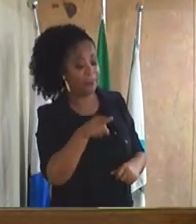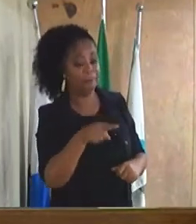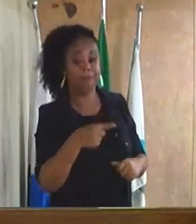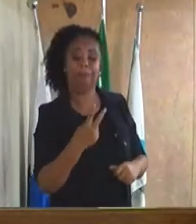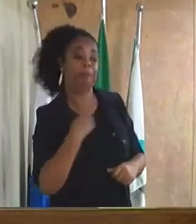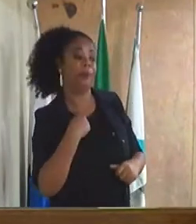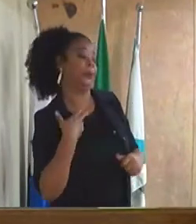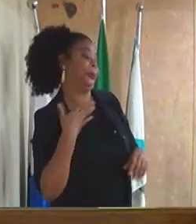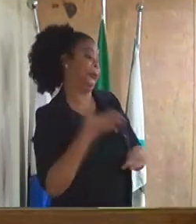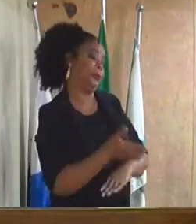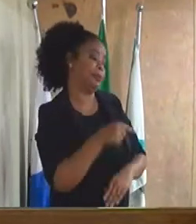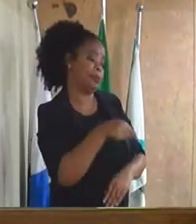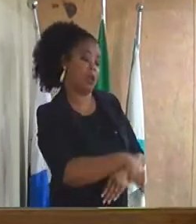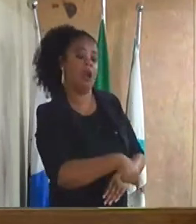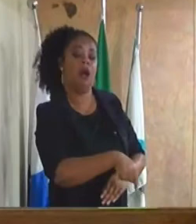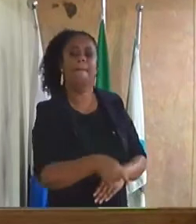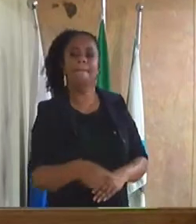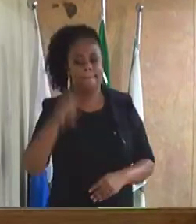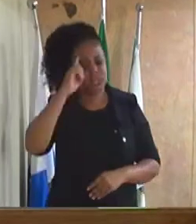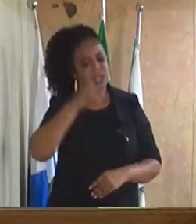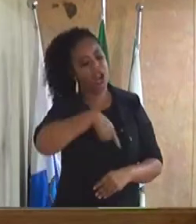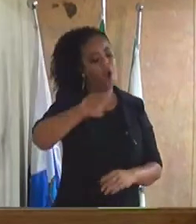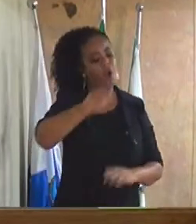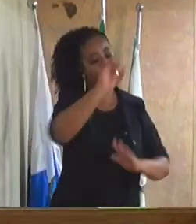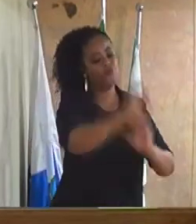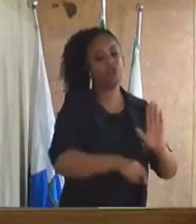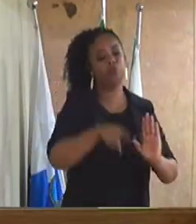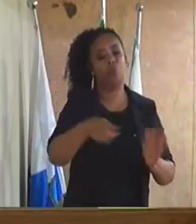mandaram eu entregar o ofício, né?